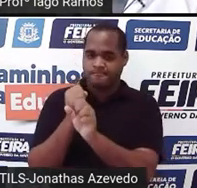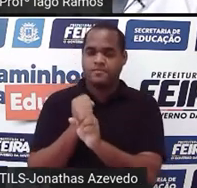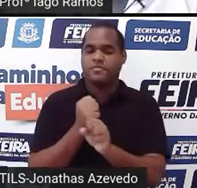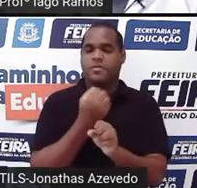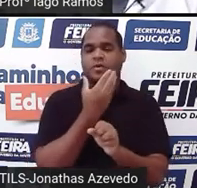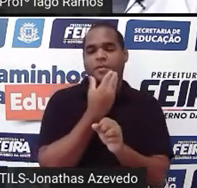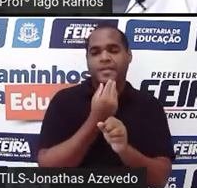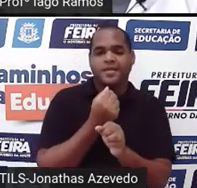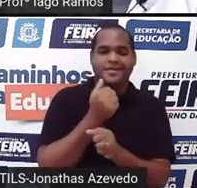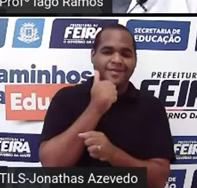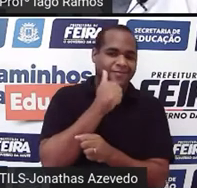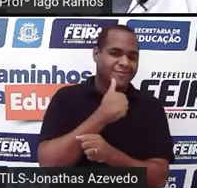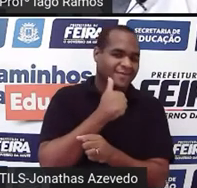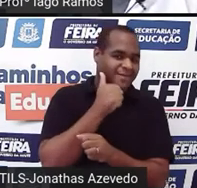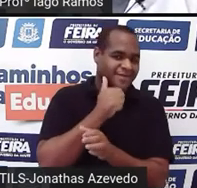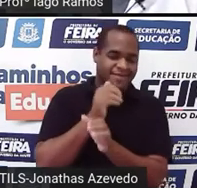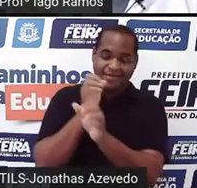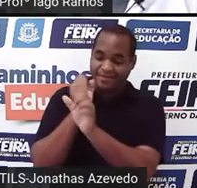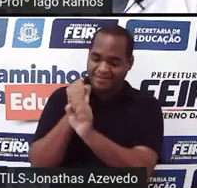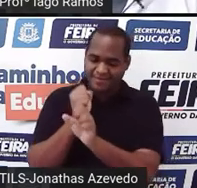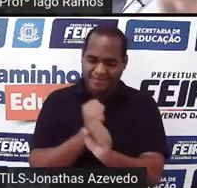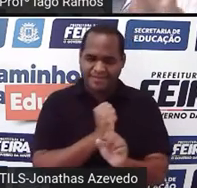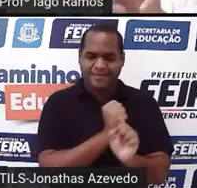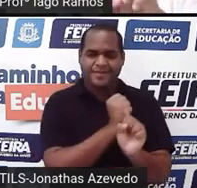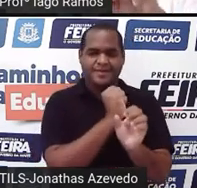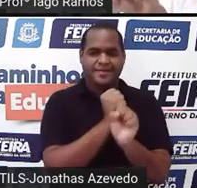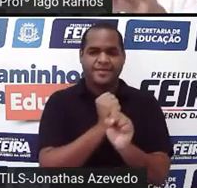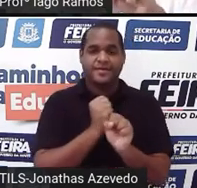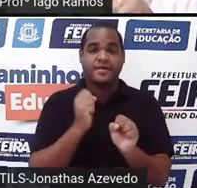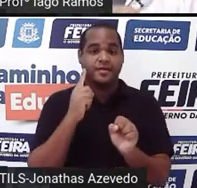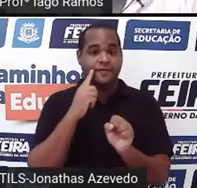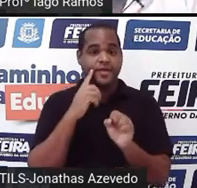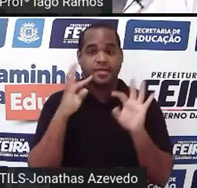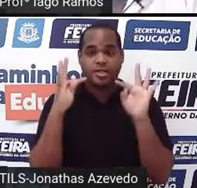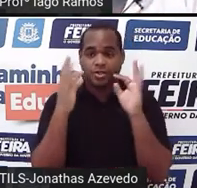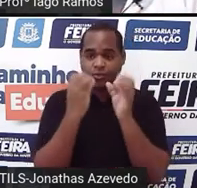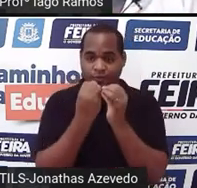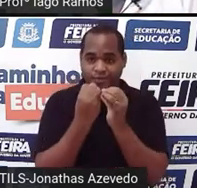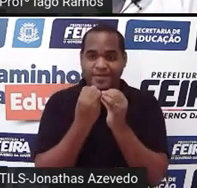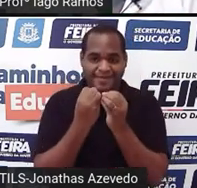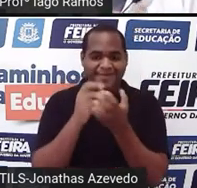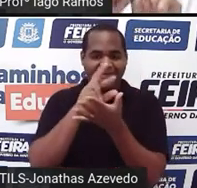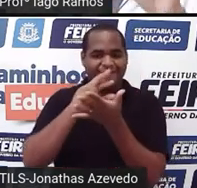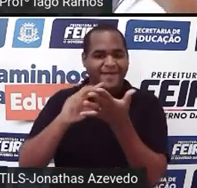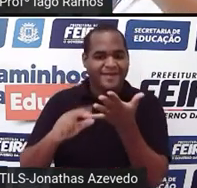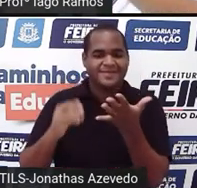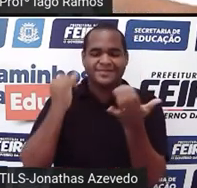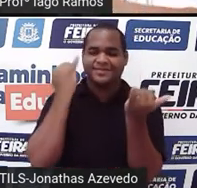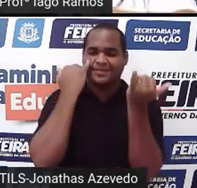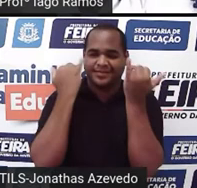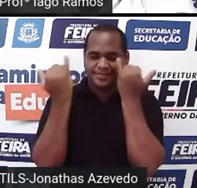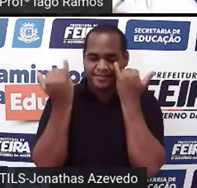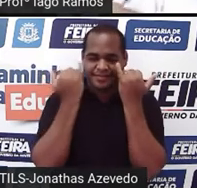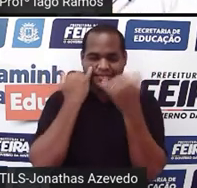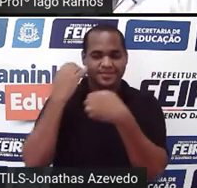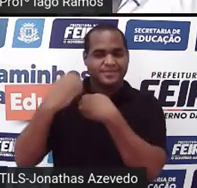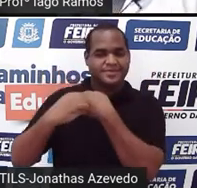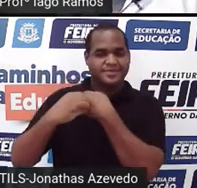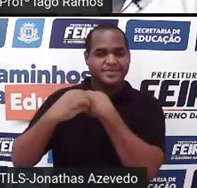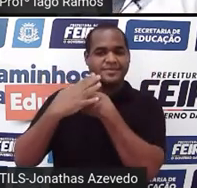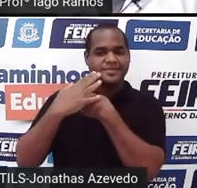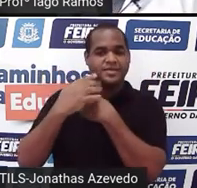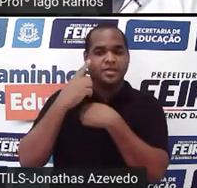meninos, fazer uma contagem de meninas, pegar todas essas informações, jogar em um